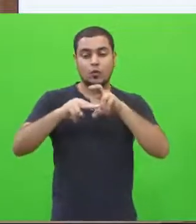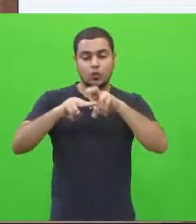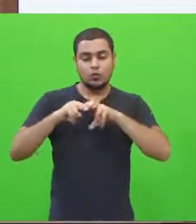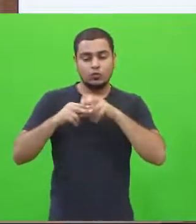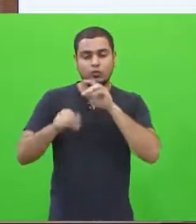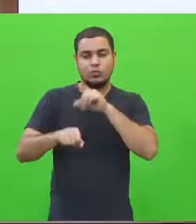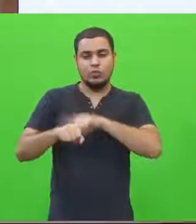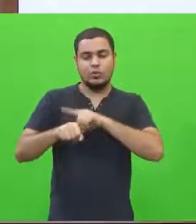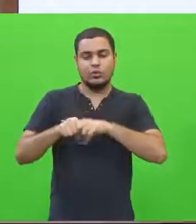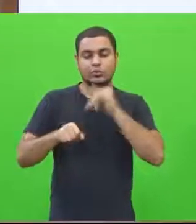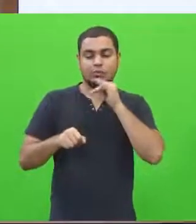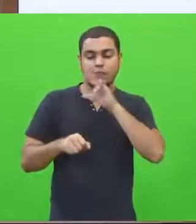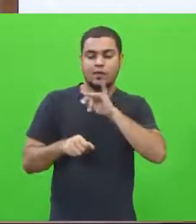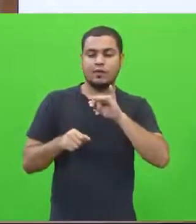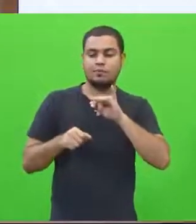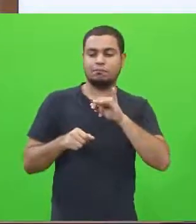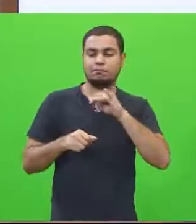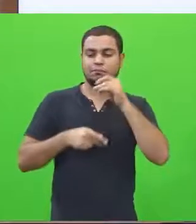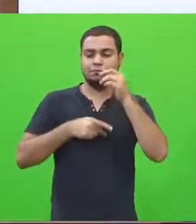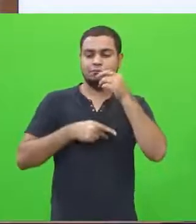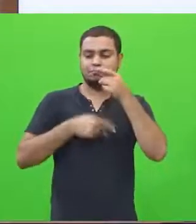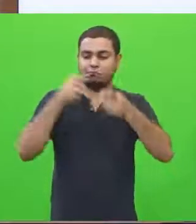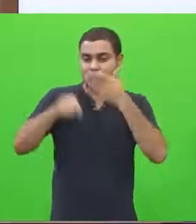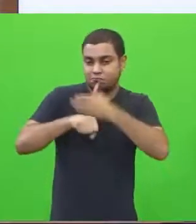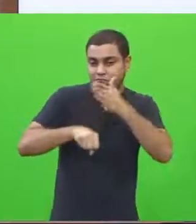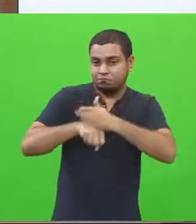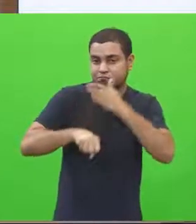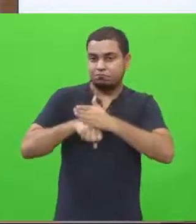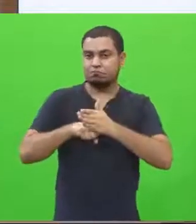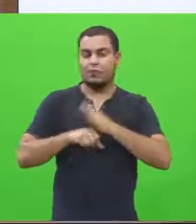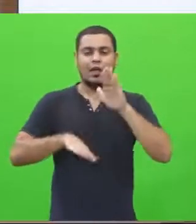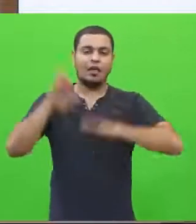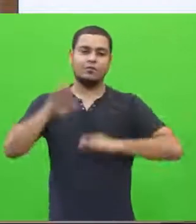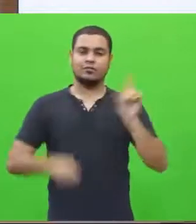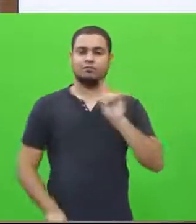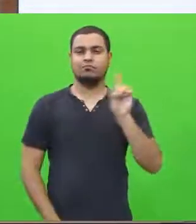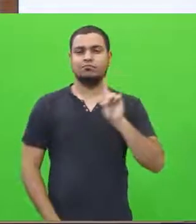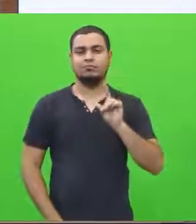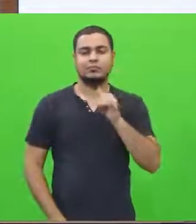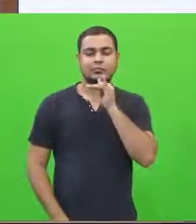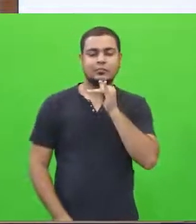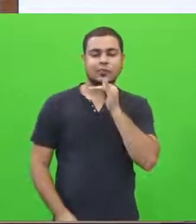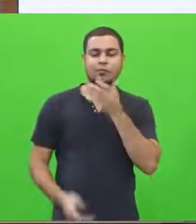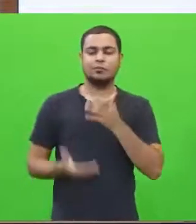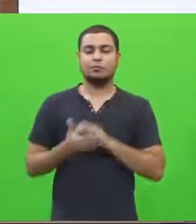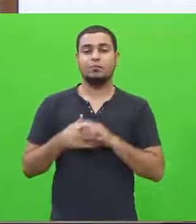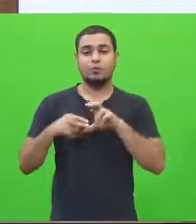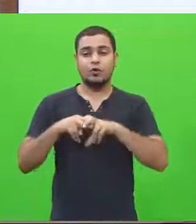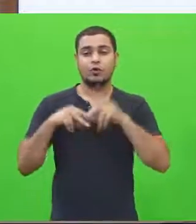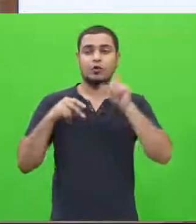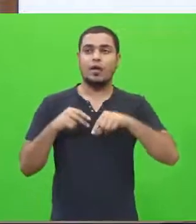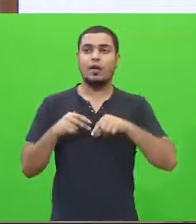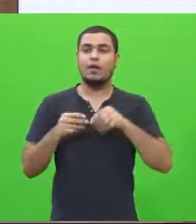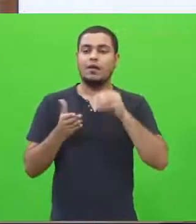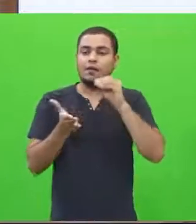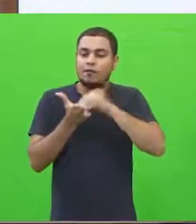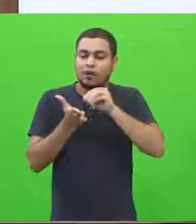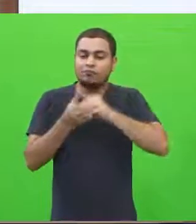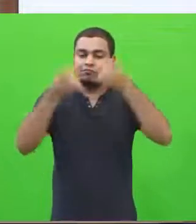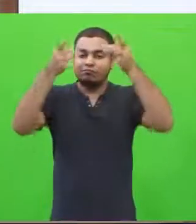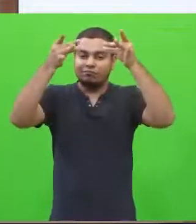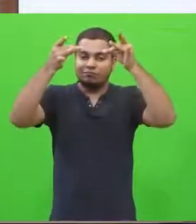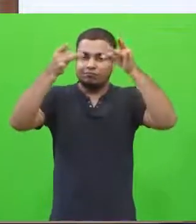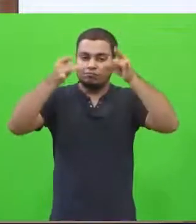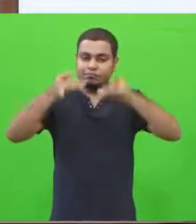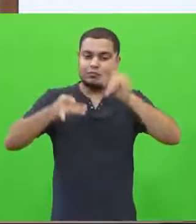mesmo? E na prática, nós as usamos? Nem sempre. E é aí que nós estamos explanando detalhadamente